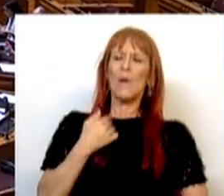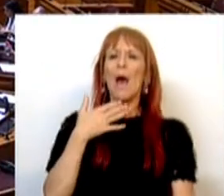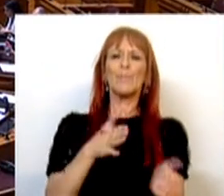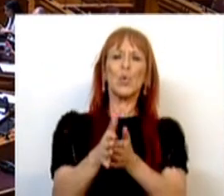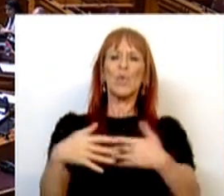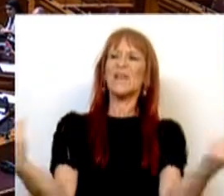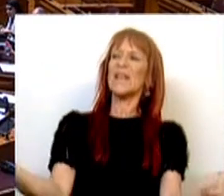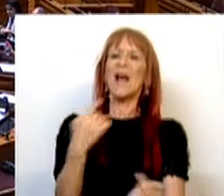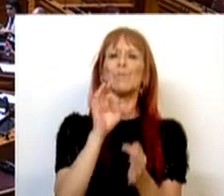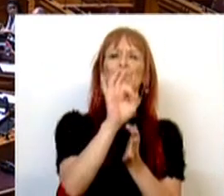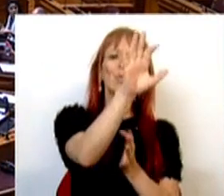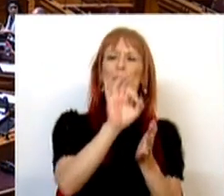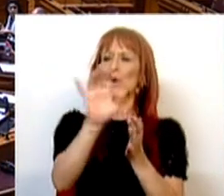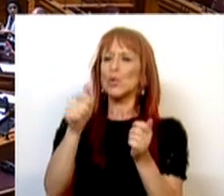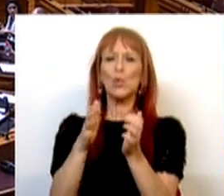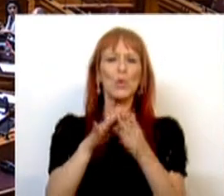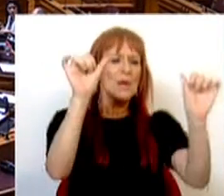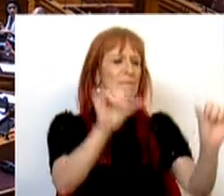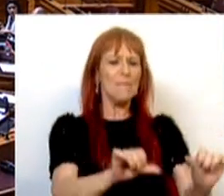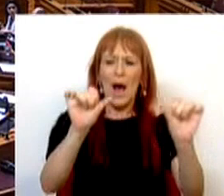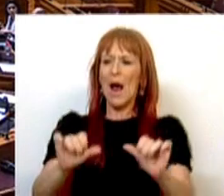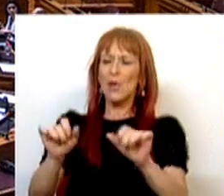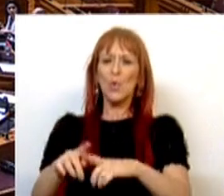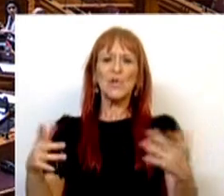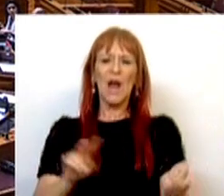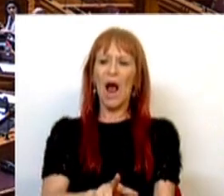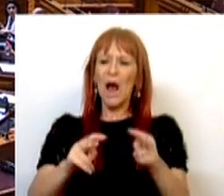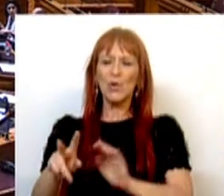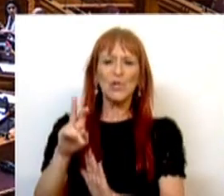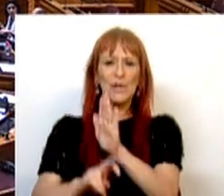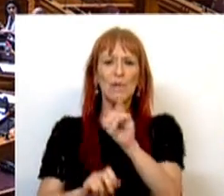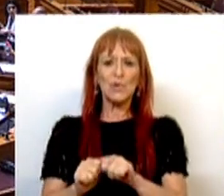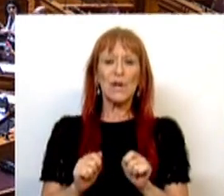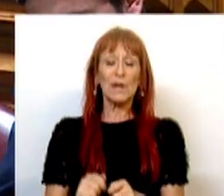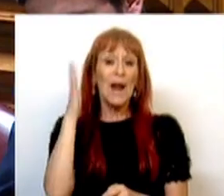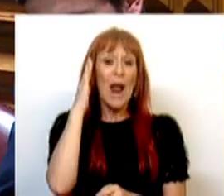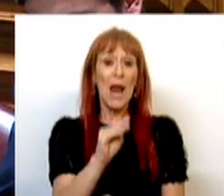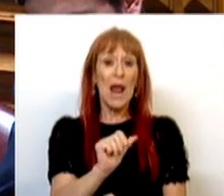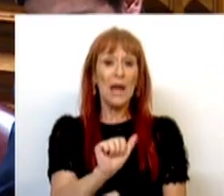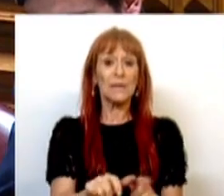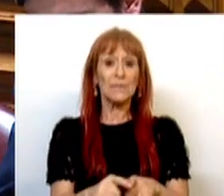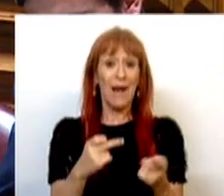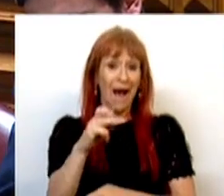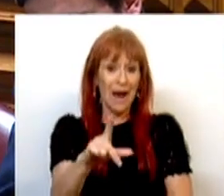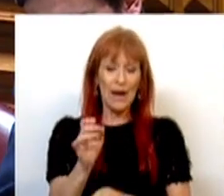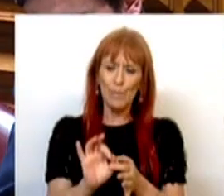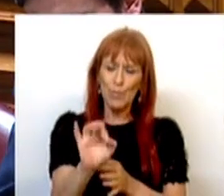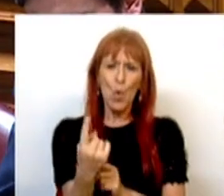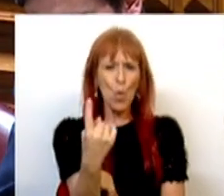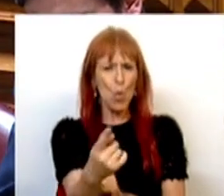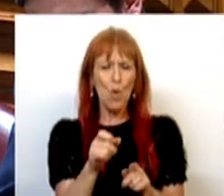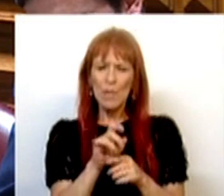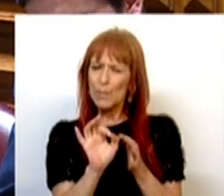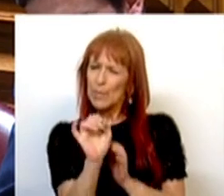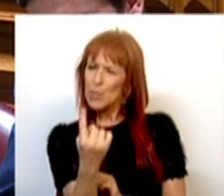aproveitava para dar algumas notas sobre tudo o que está mal sobre as eventuais alterações ao regime do alojamento local, mas acrescentou um pormenor, que talvez não